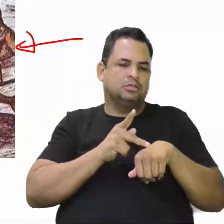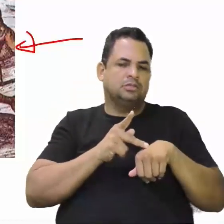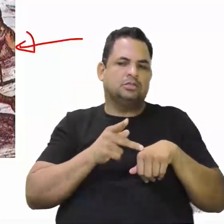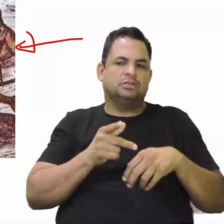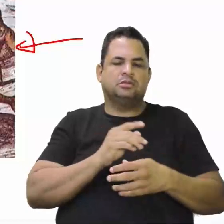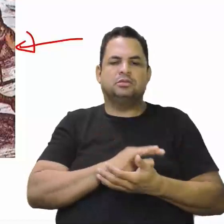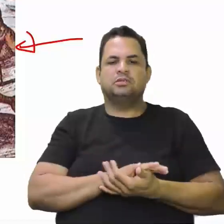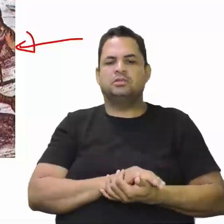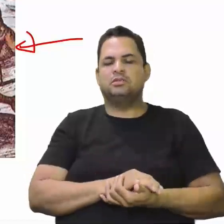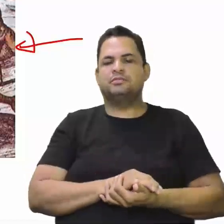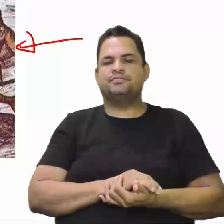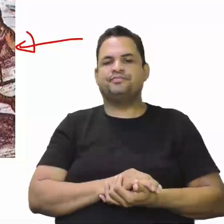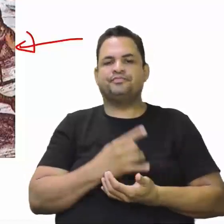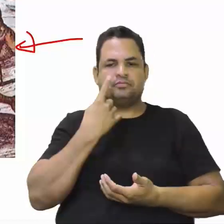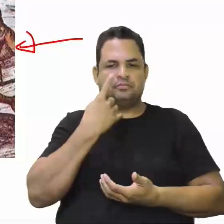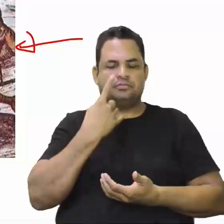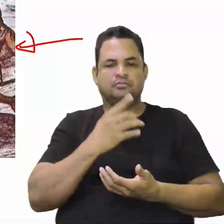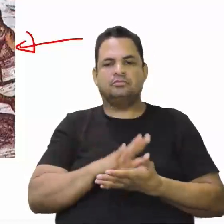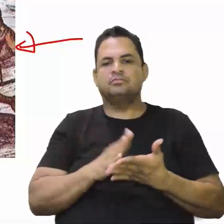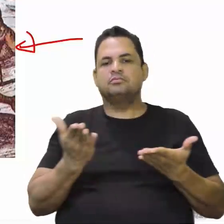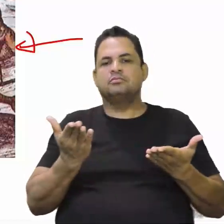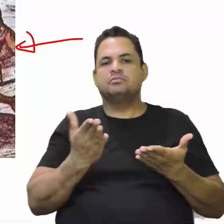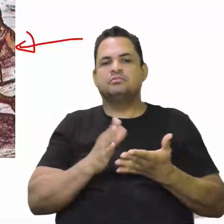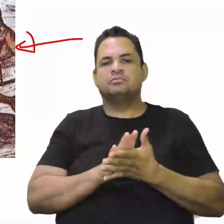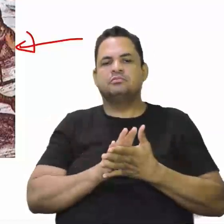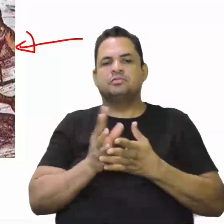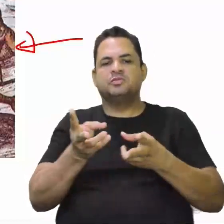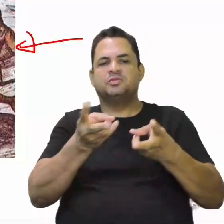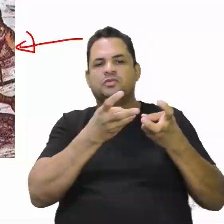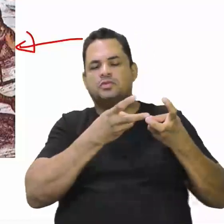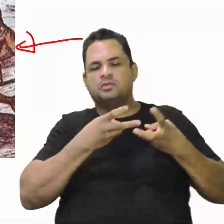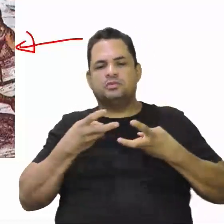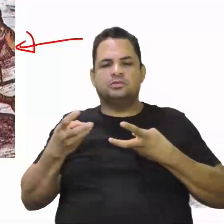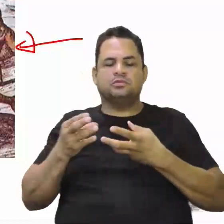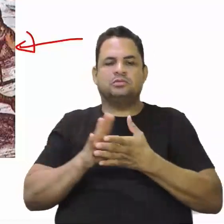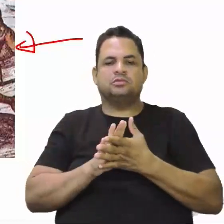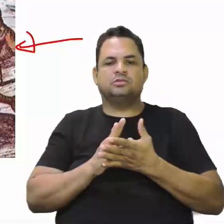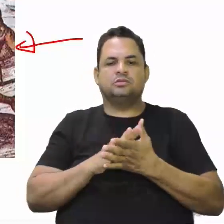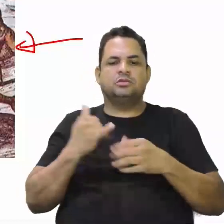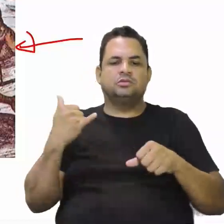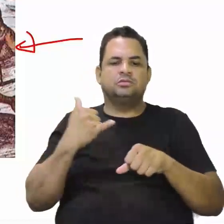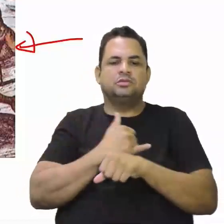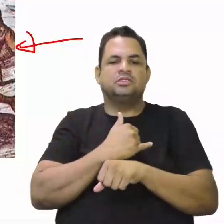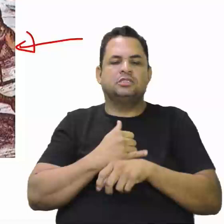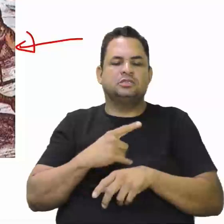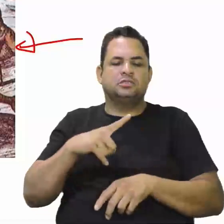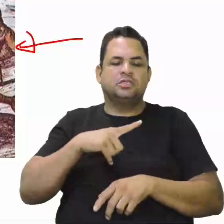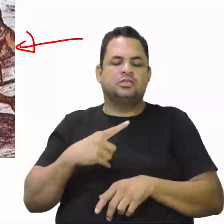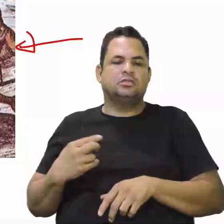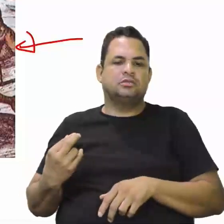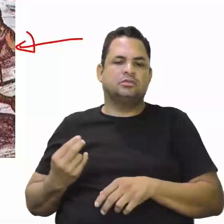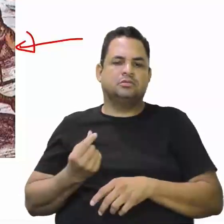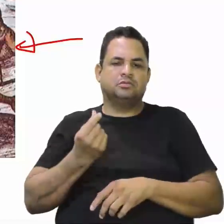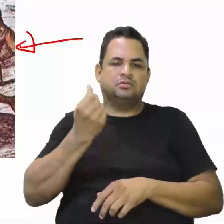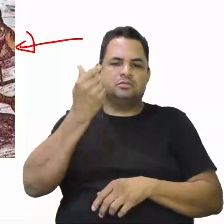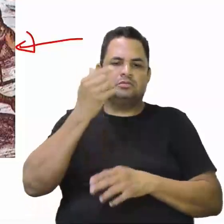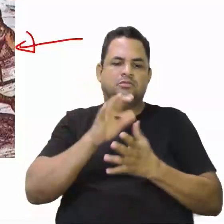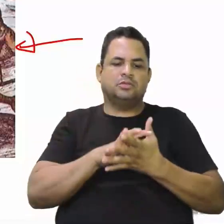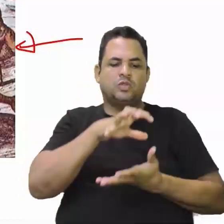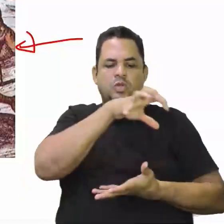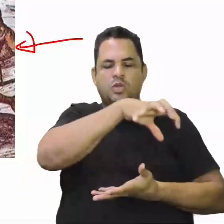ela vai mostrar essa exploração de metais preciosos nas minas